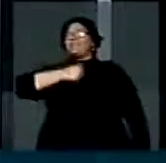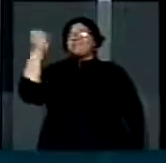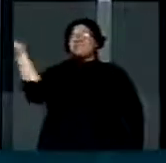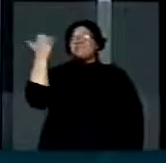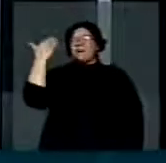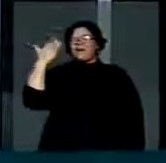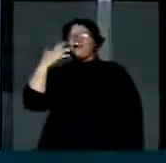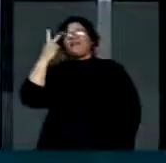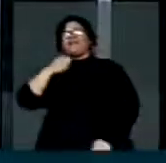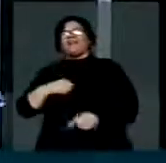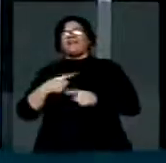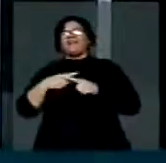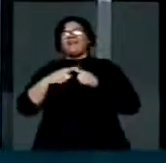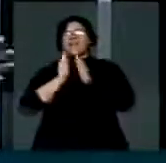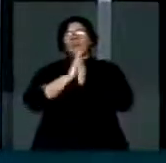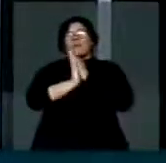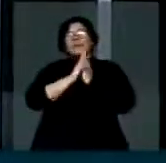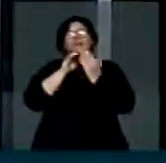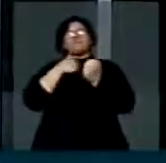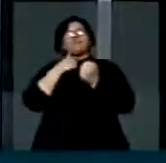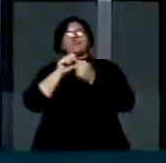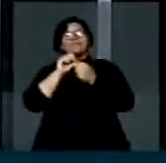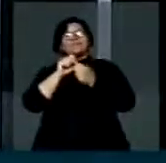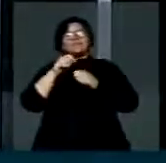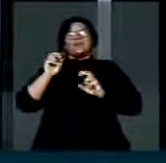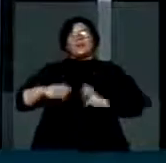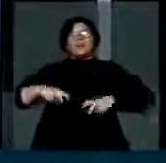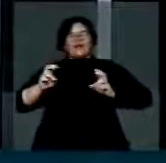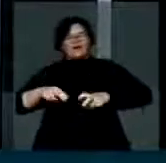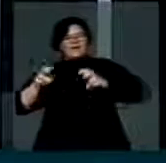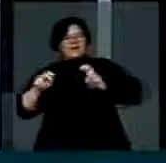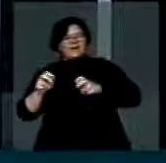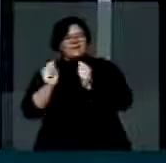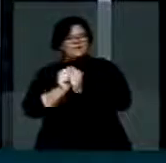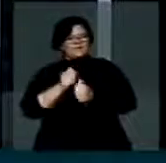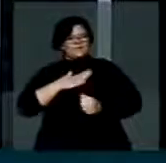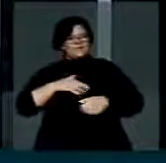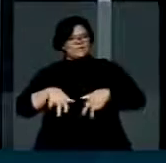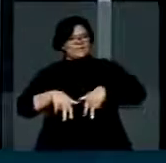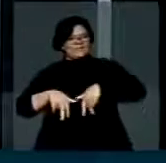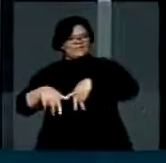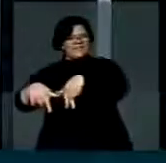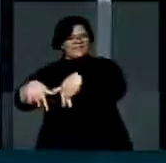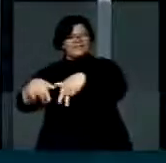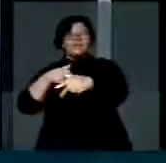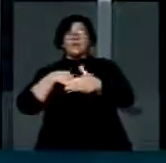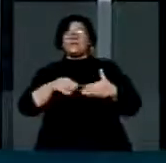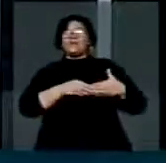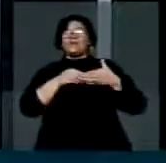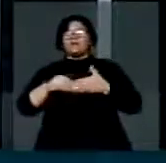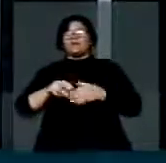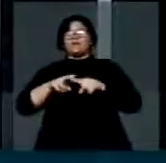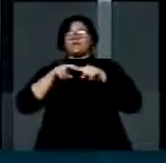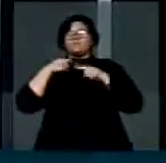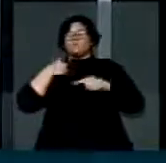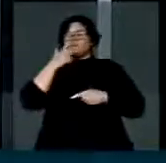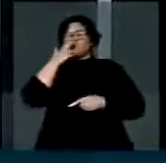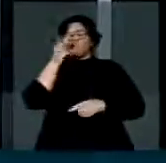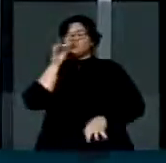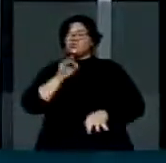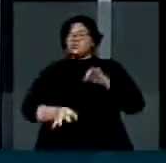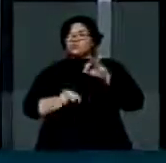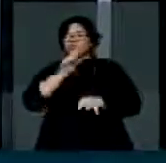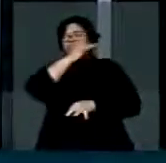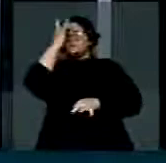Está proibido que eu tinha esse boneco que fazia eu andar nas caminhadas. Portanto, acho justo. Aqueles que estão reclamando